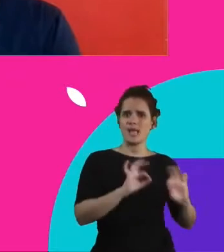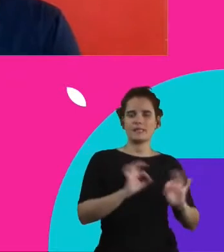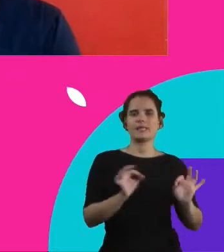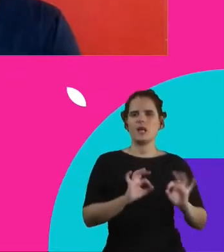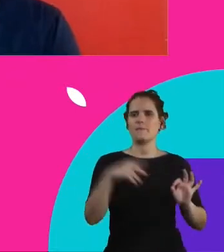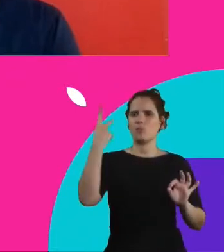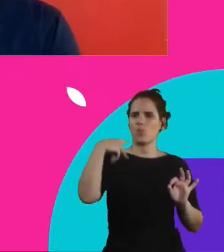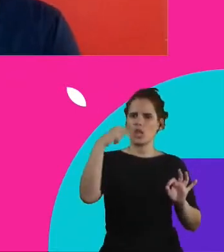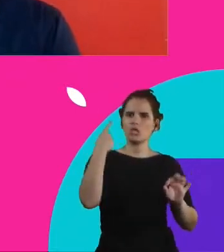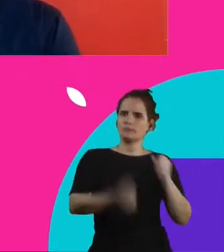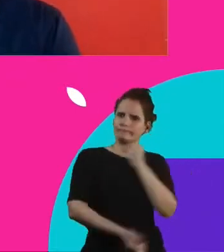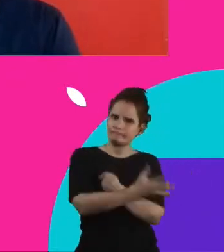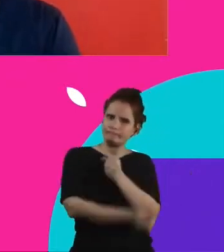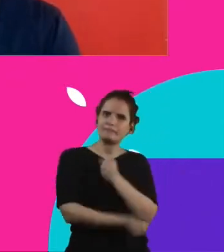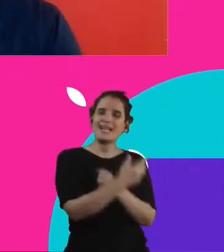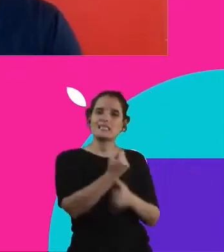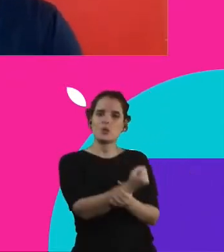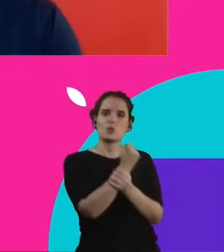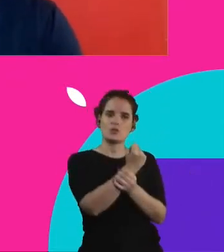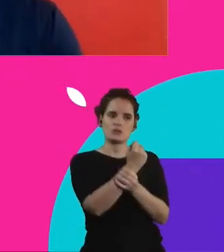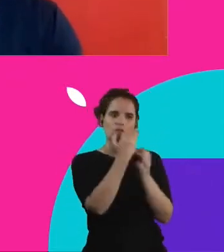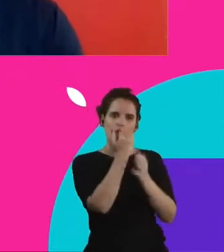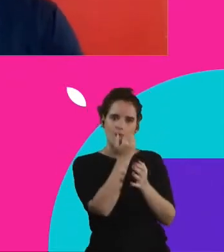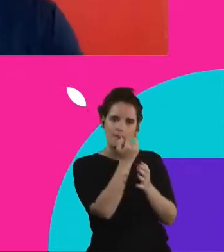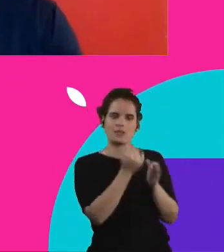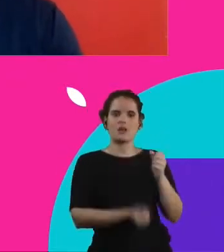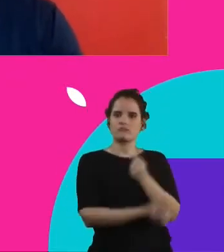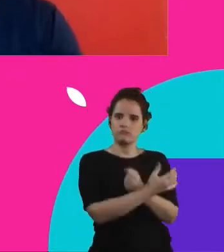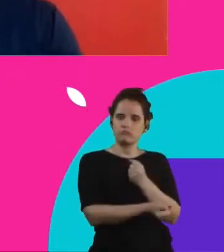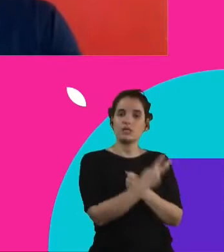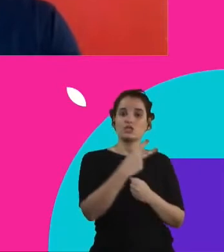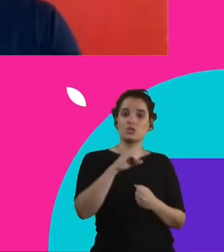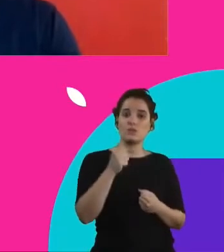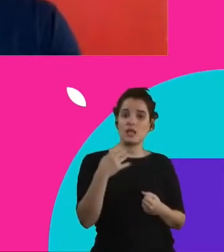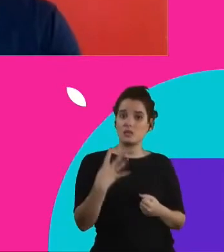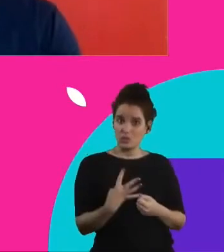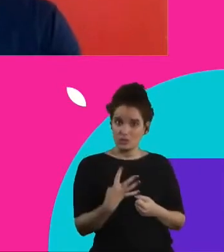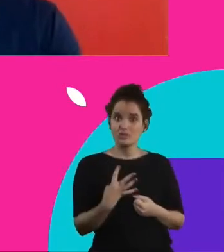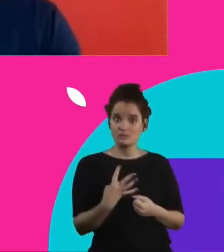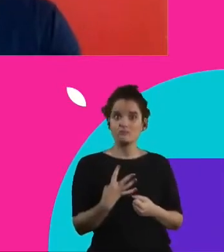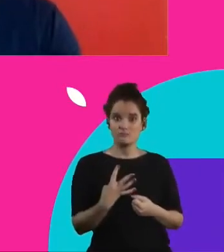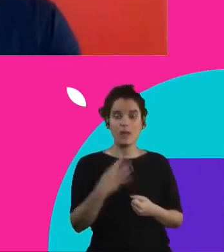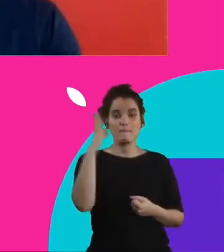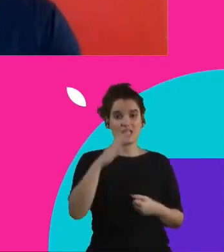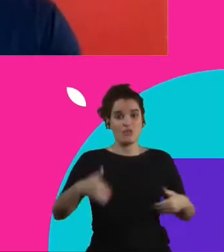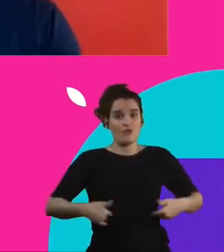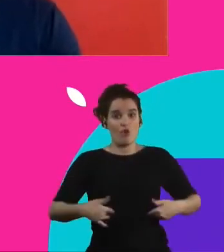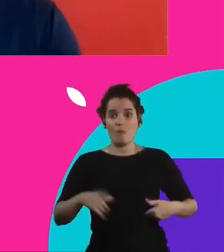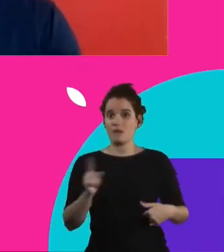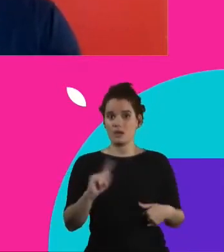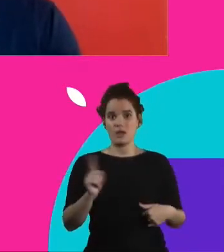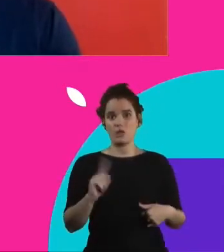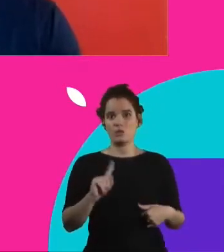várias políticas de segurança alimentar e nutricional que tiraram o Brasil, né, em 2014 o Brasil saiu do mapa da fome, que significa que